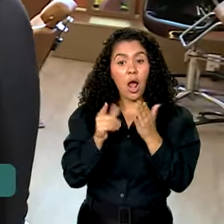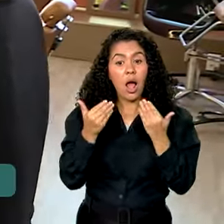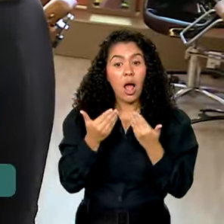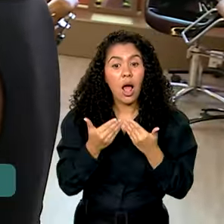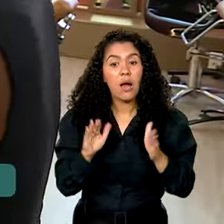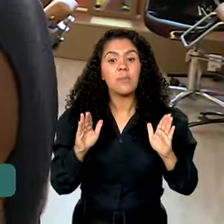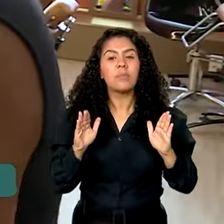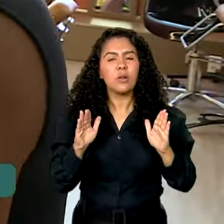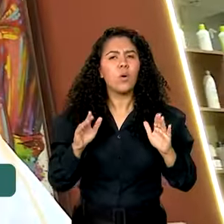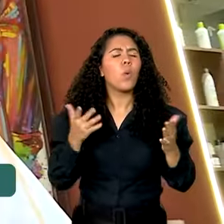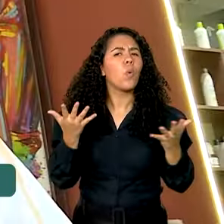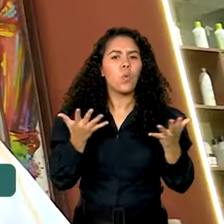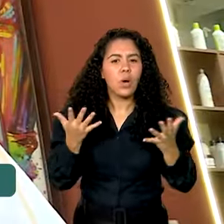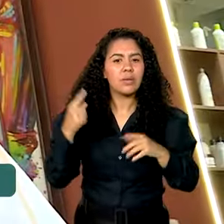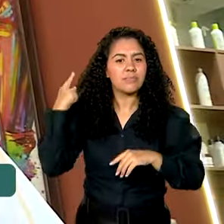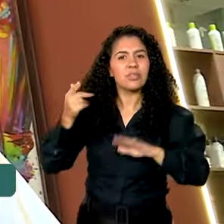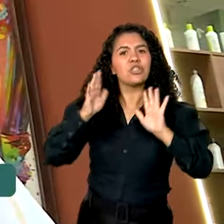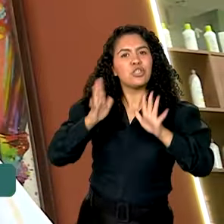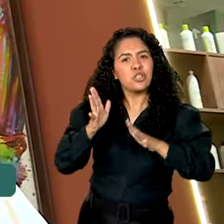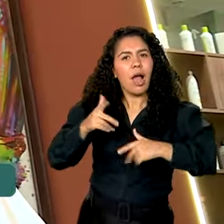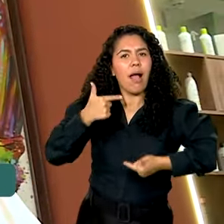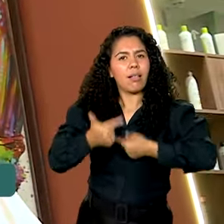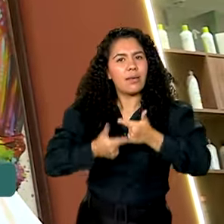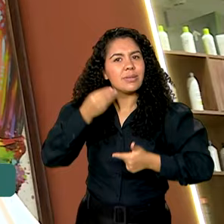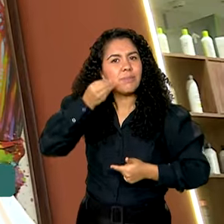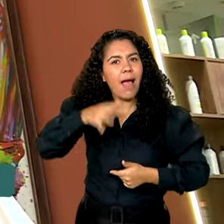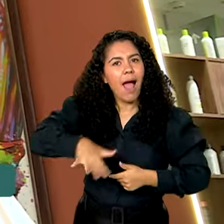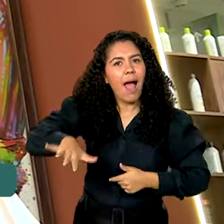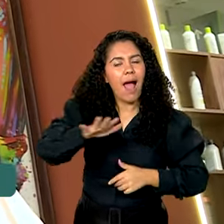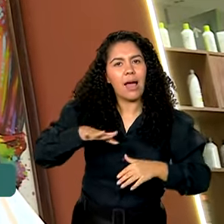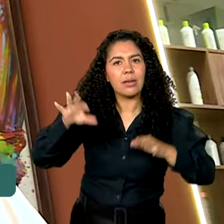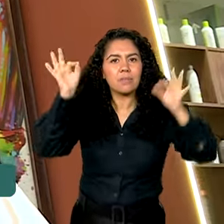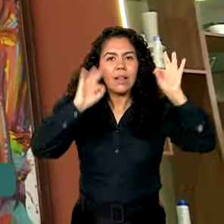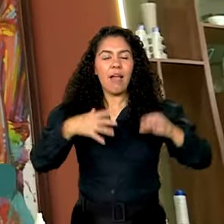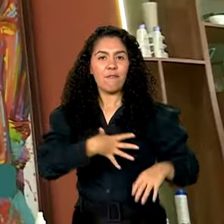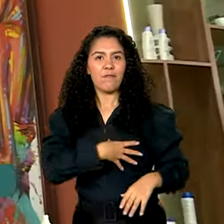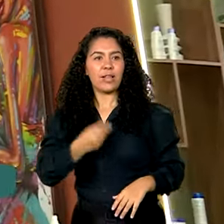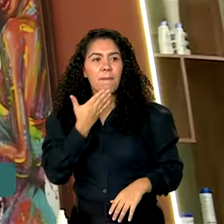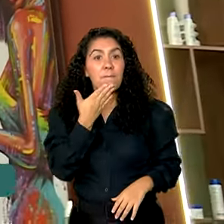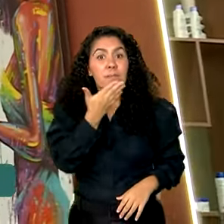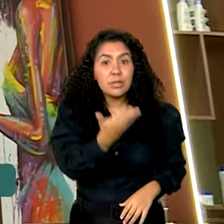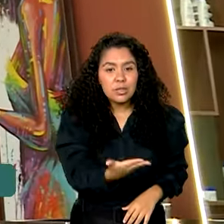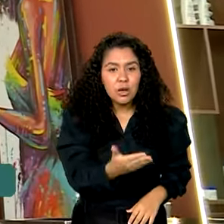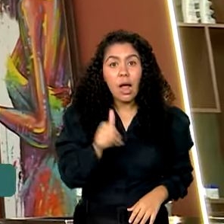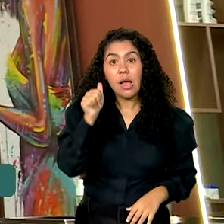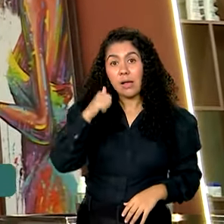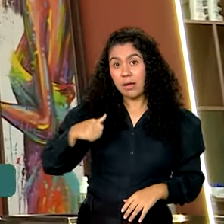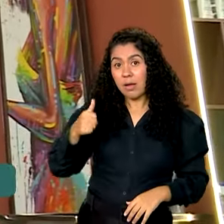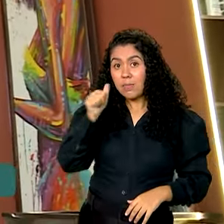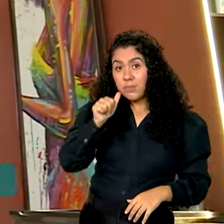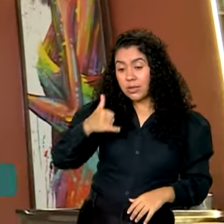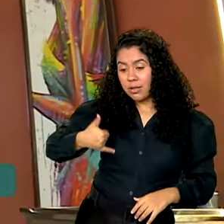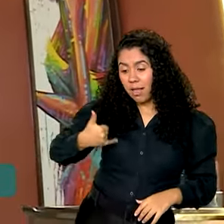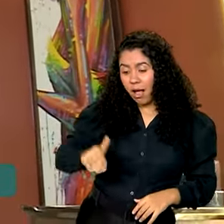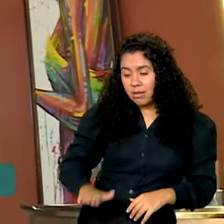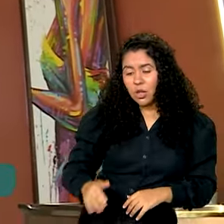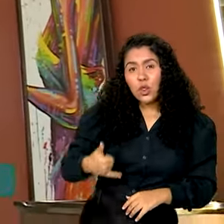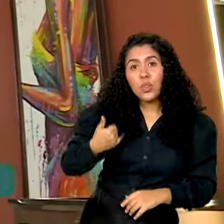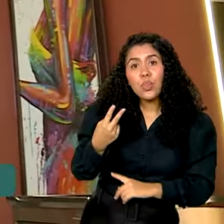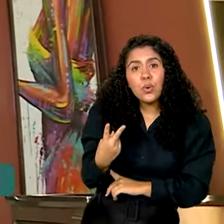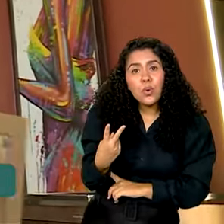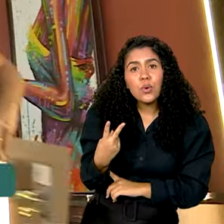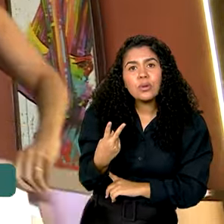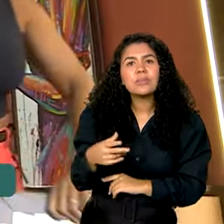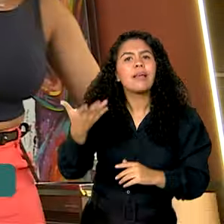ela, que já trabalhava na área da beleza, recebeu um pedido da filha. A menina tinha dois anos e pediu para